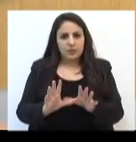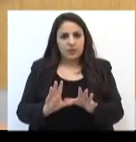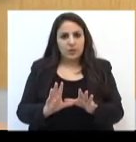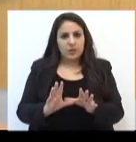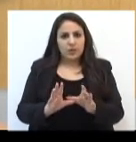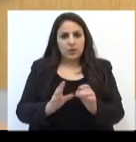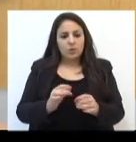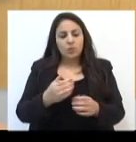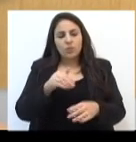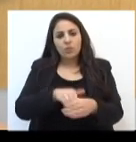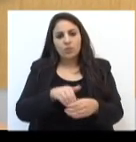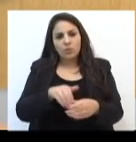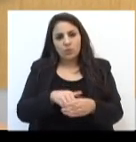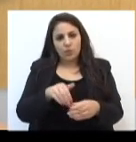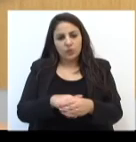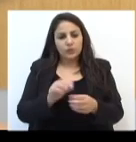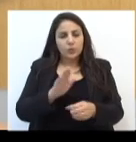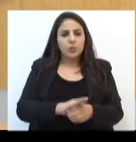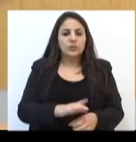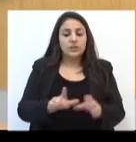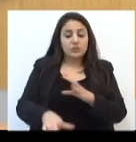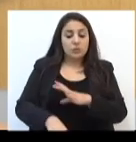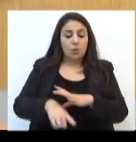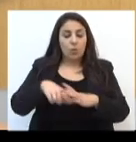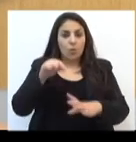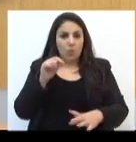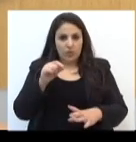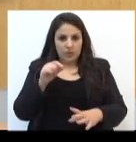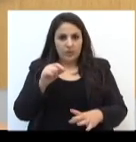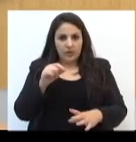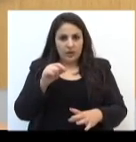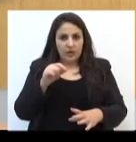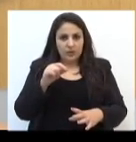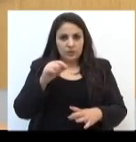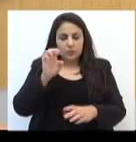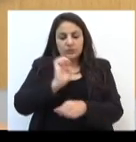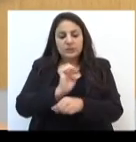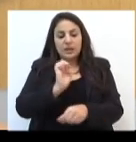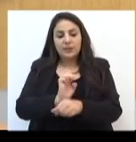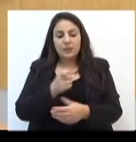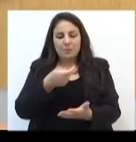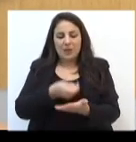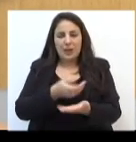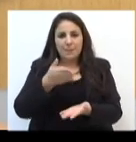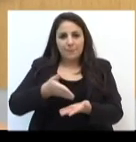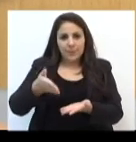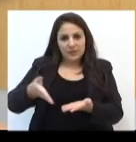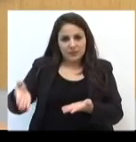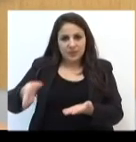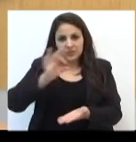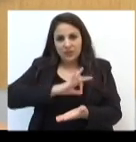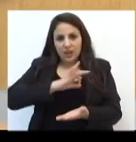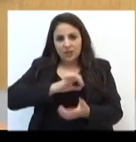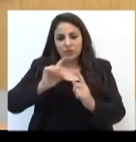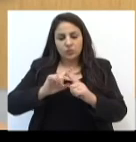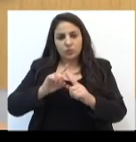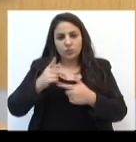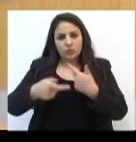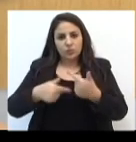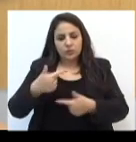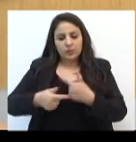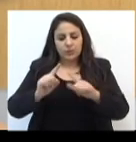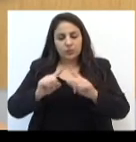repúdio à decisão do Governo do Estado de parcelar os salários dos servidores. O documento é uma